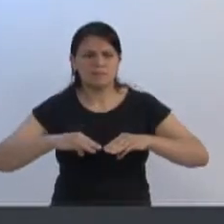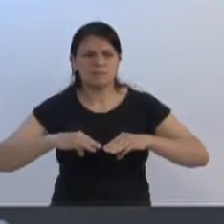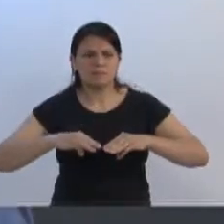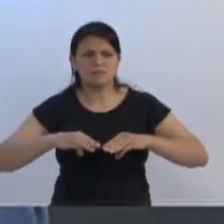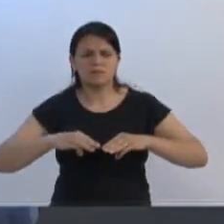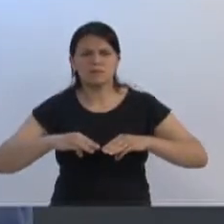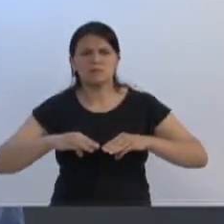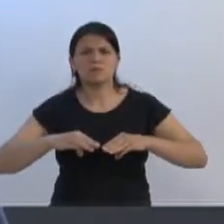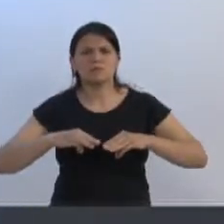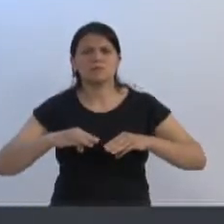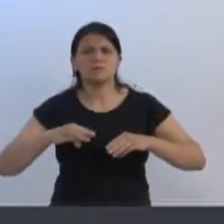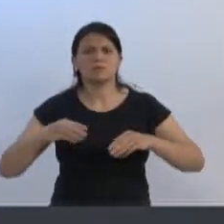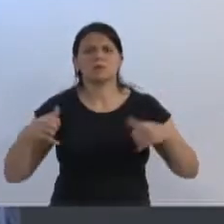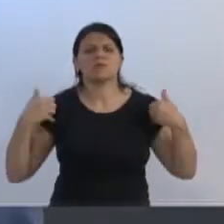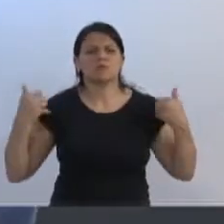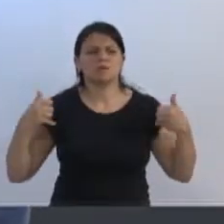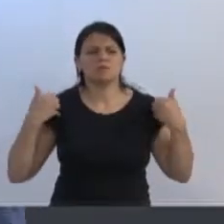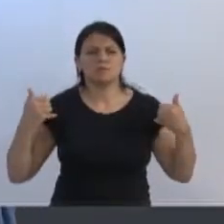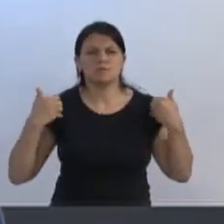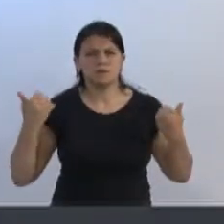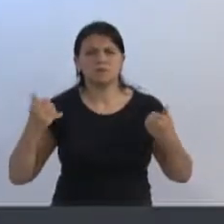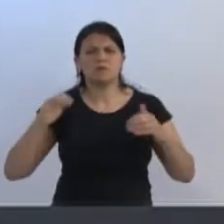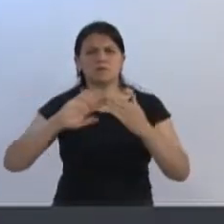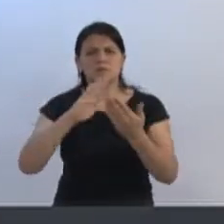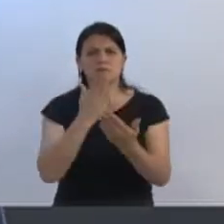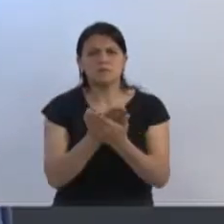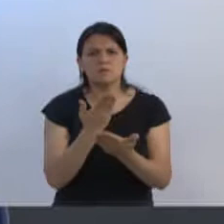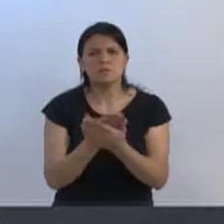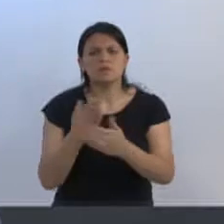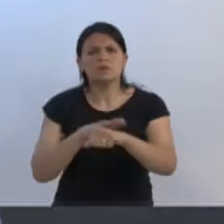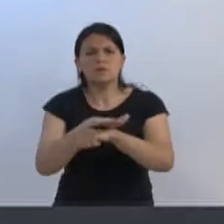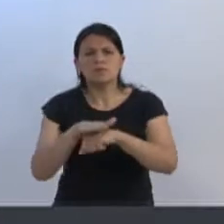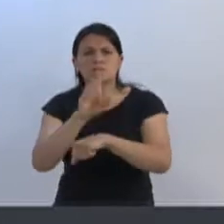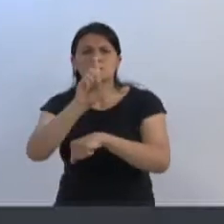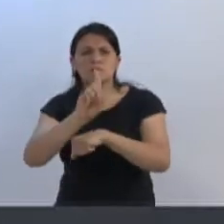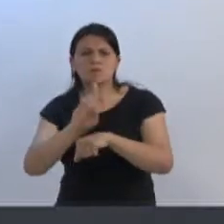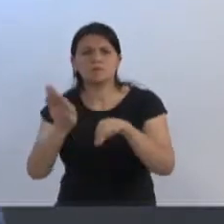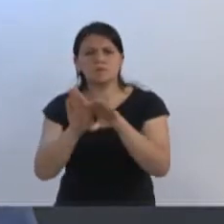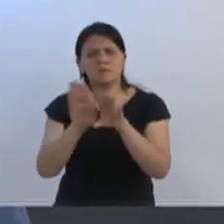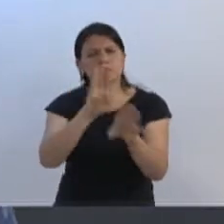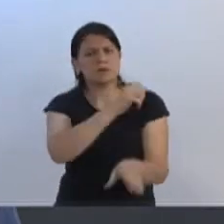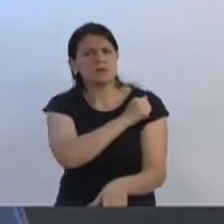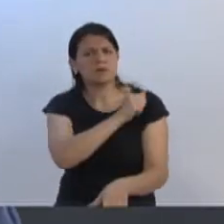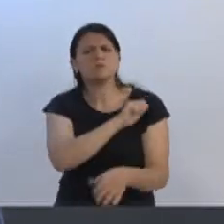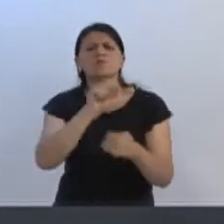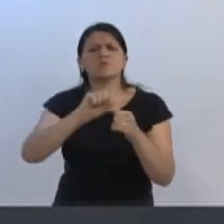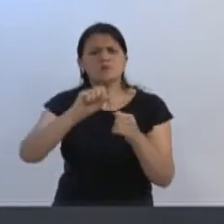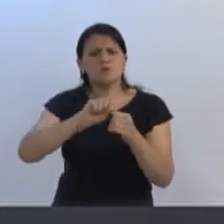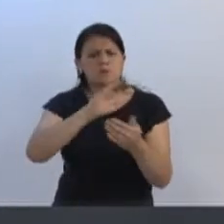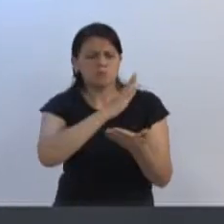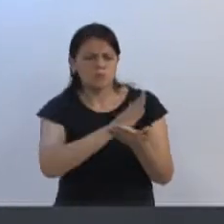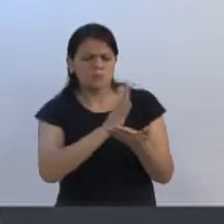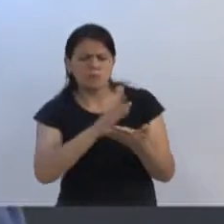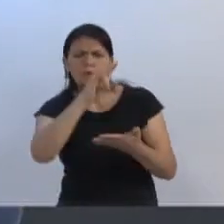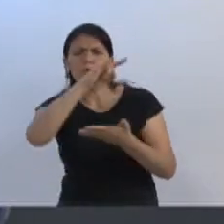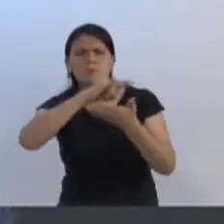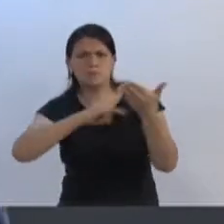do colégio, conversamos com a diretora, conversamos com os alunos, fizemos todo o encaminhamento dentro das nossas possibilidades.